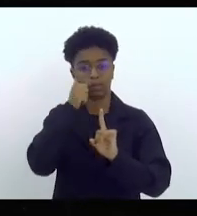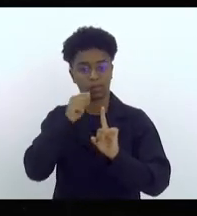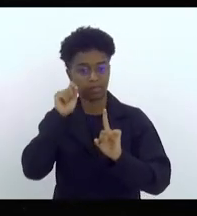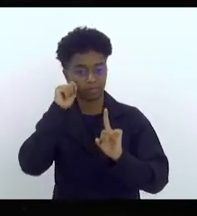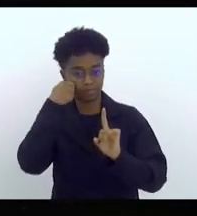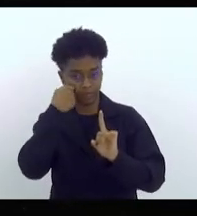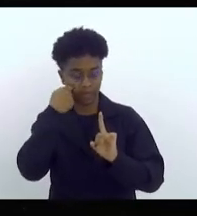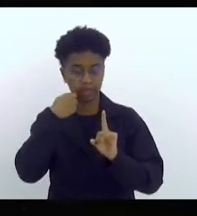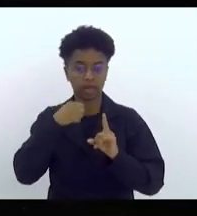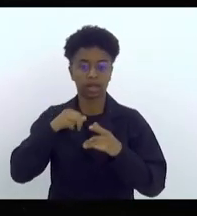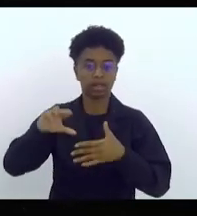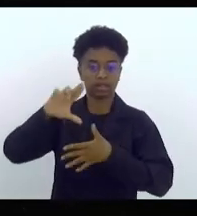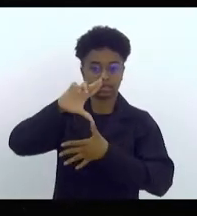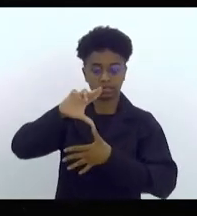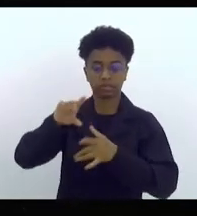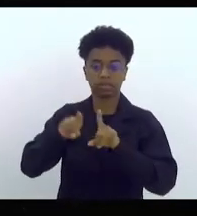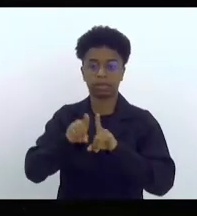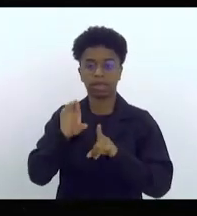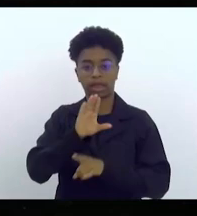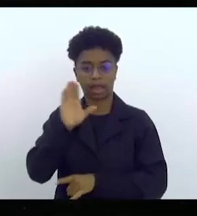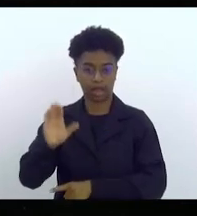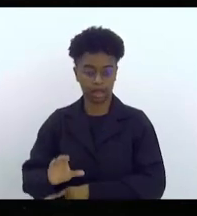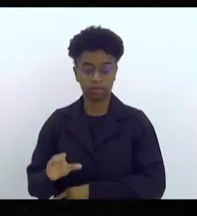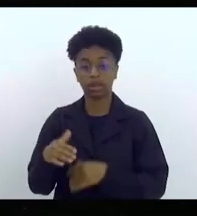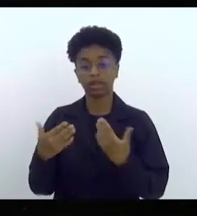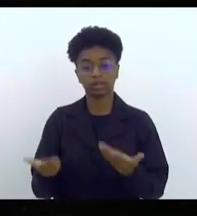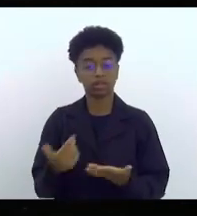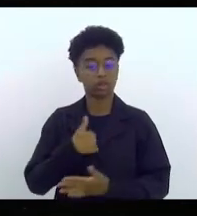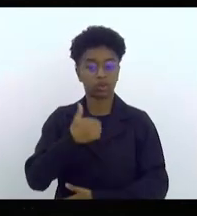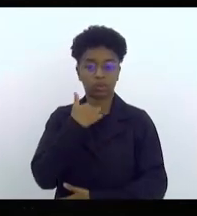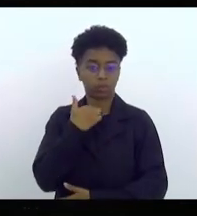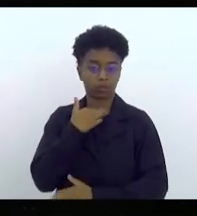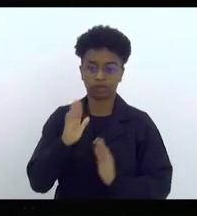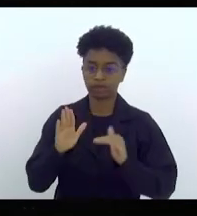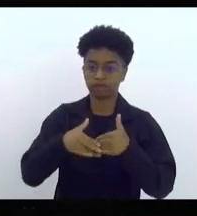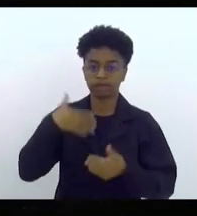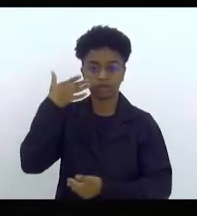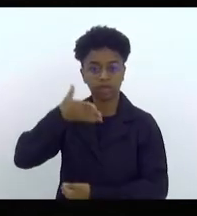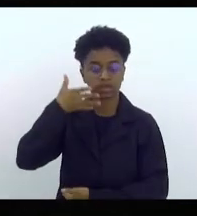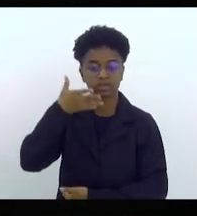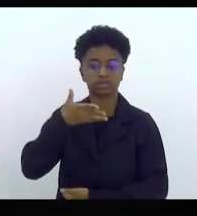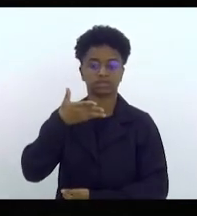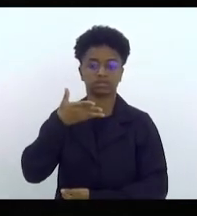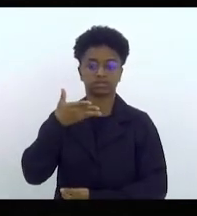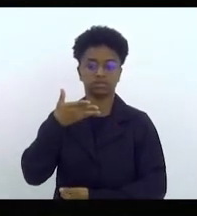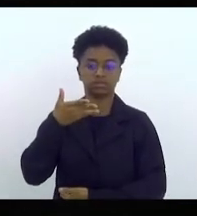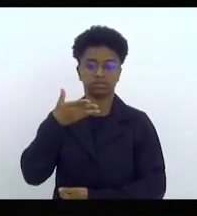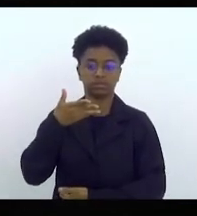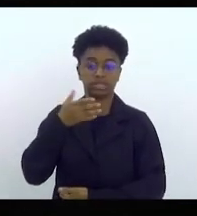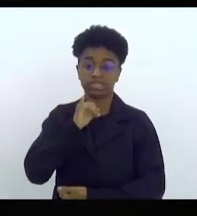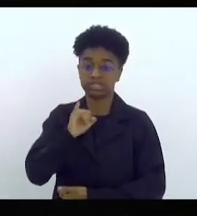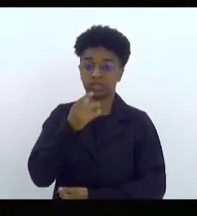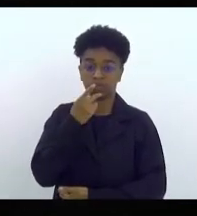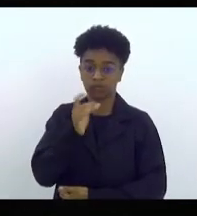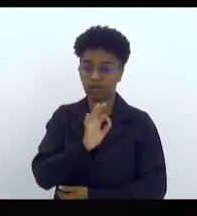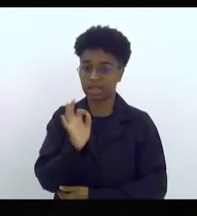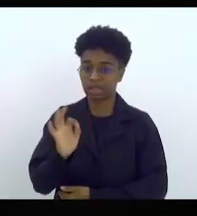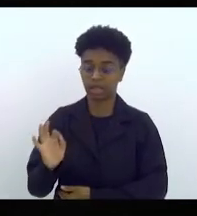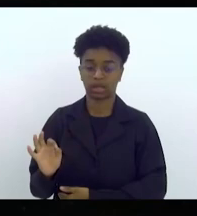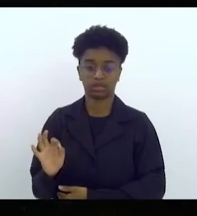negra latino-americana e caribenha. Eu não podia encerrar a minha fala sem mencionar